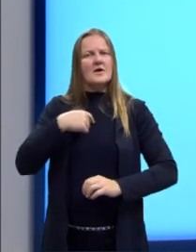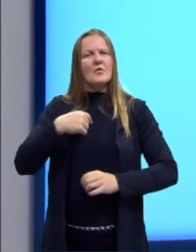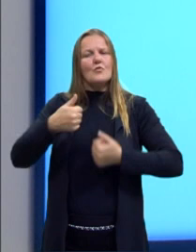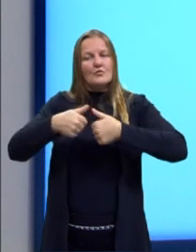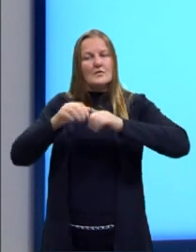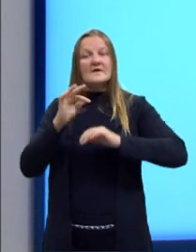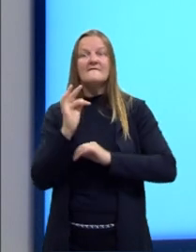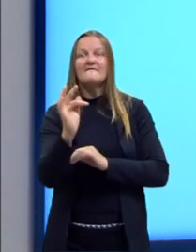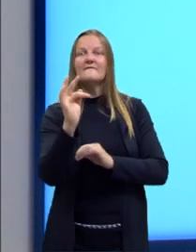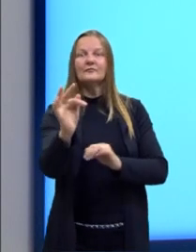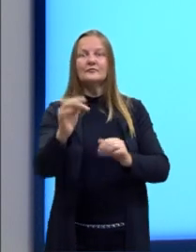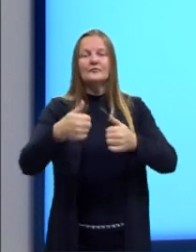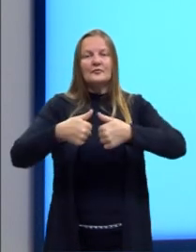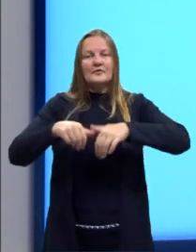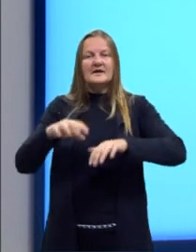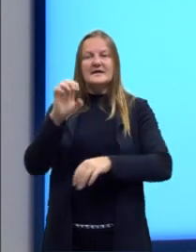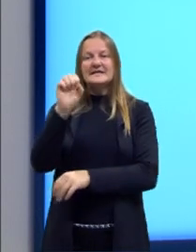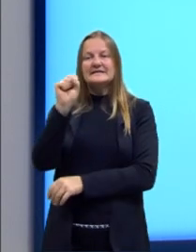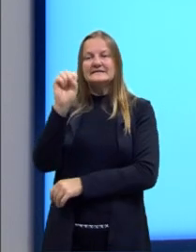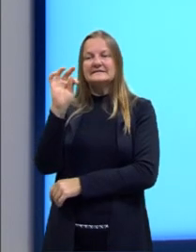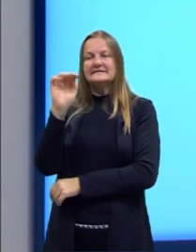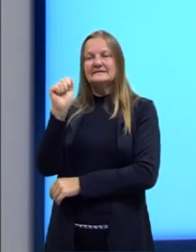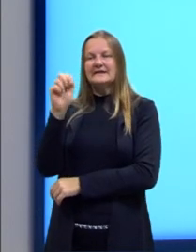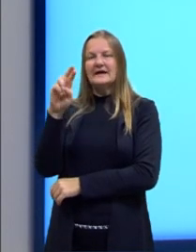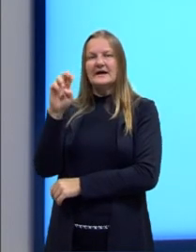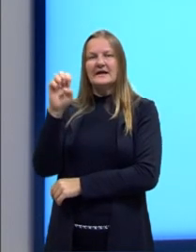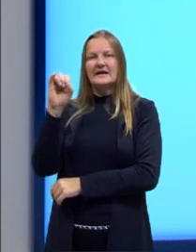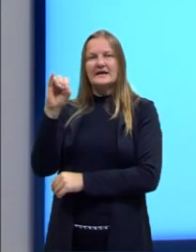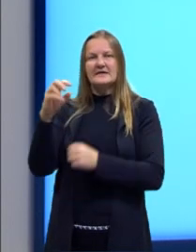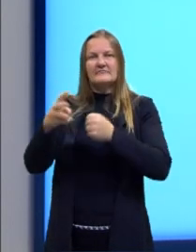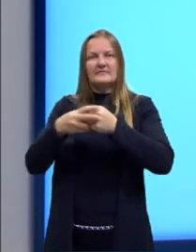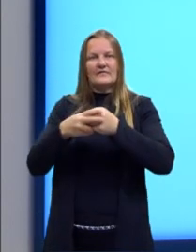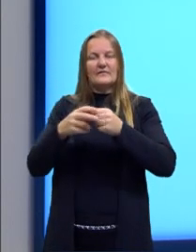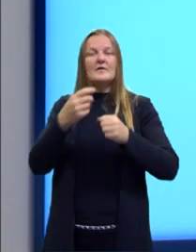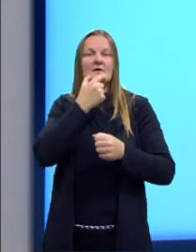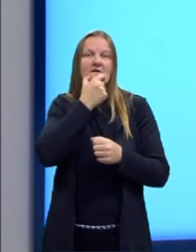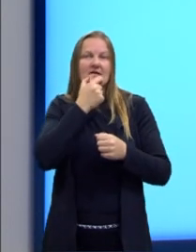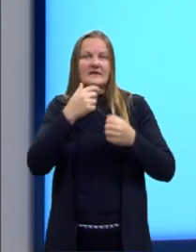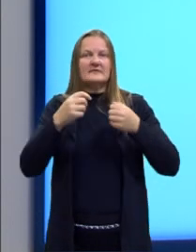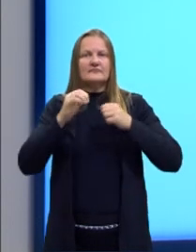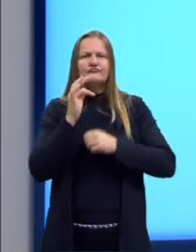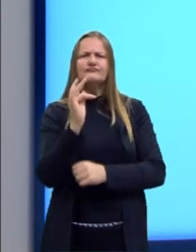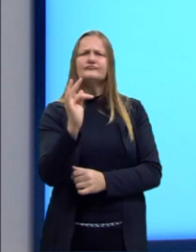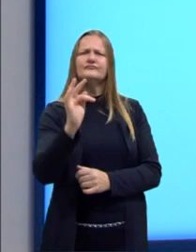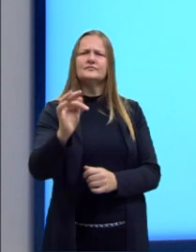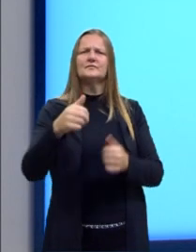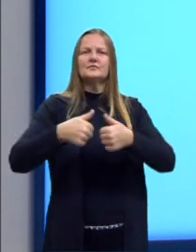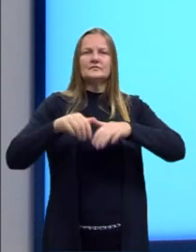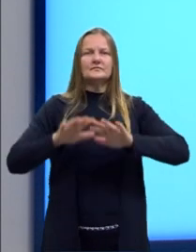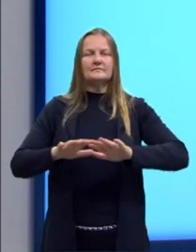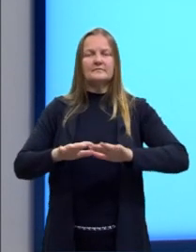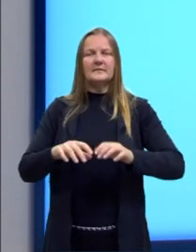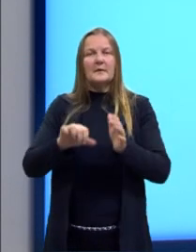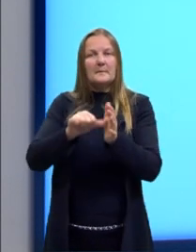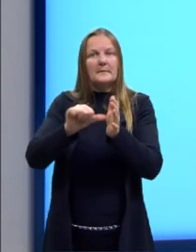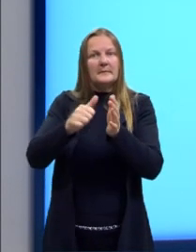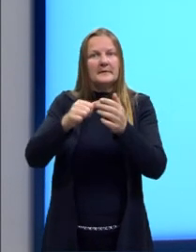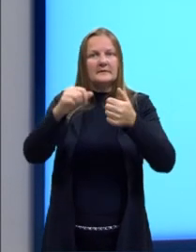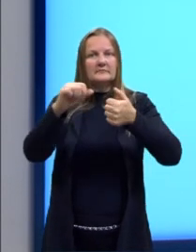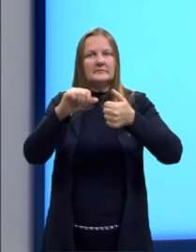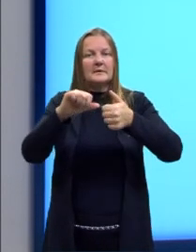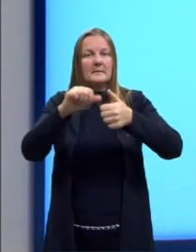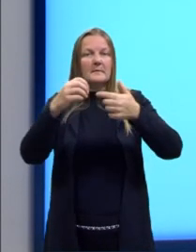estarei preparado. Que seria o nosso futuro aqui no português. Ok? Primeira condicional de novo, ó.